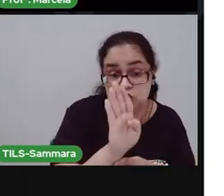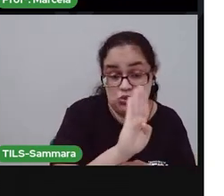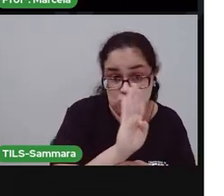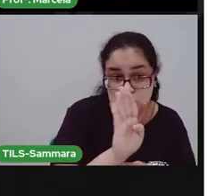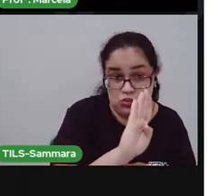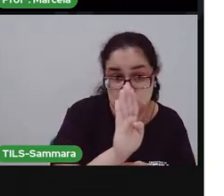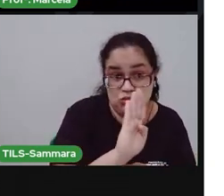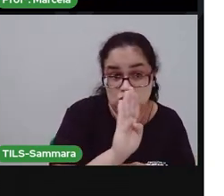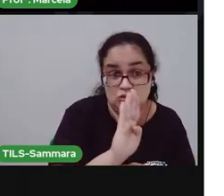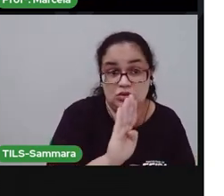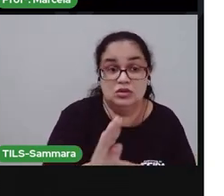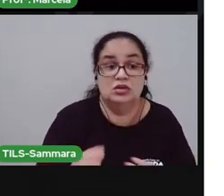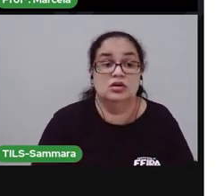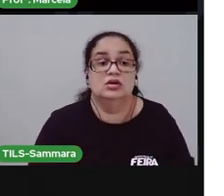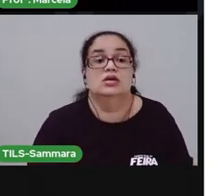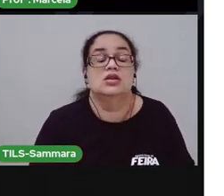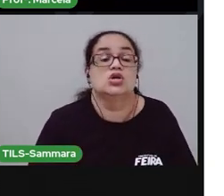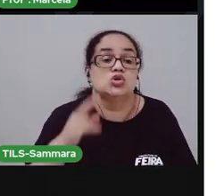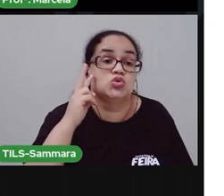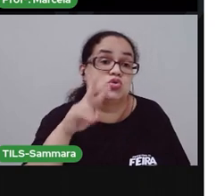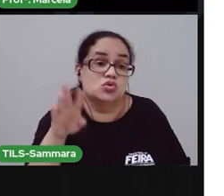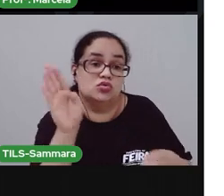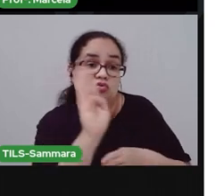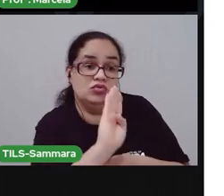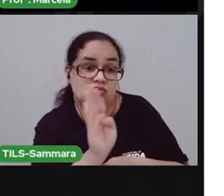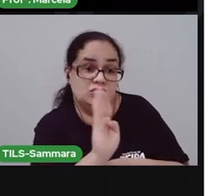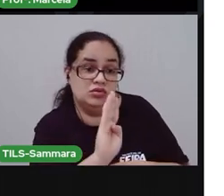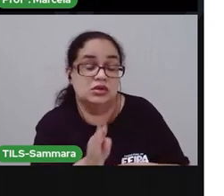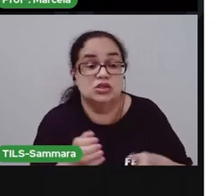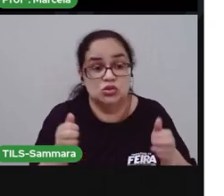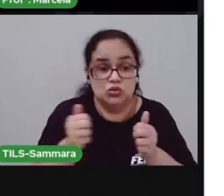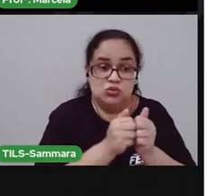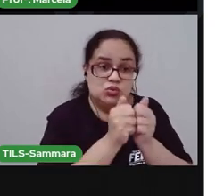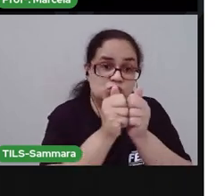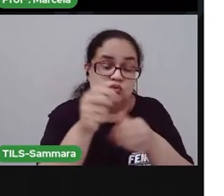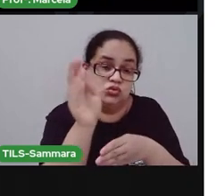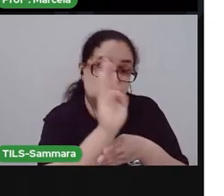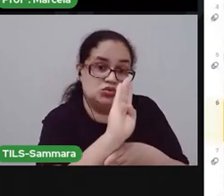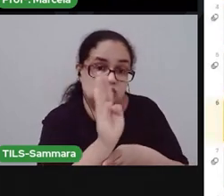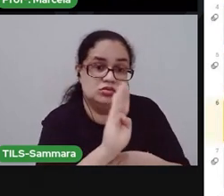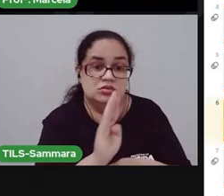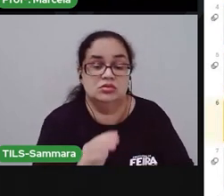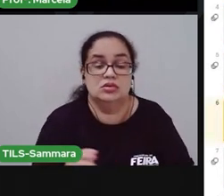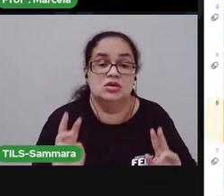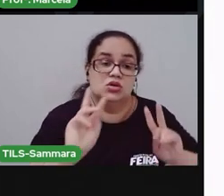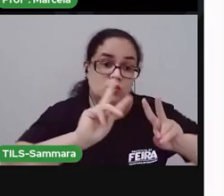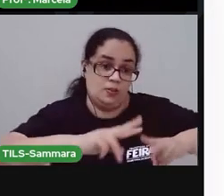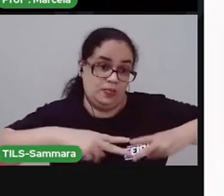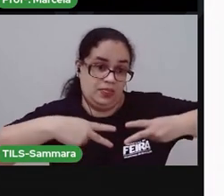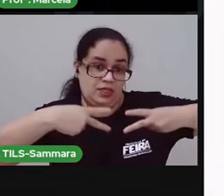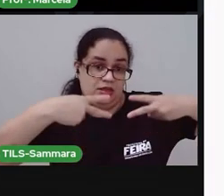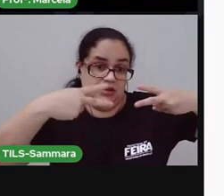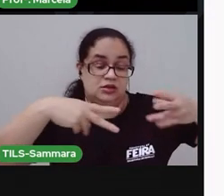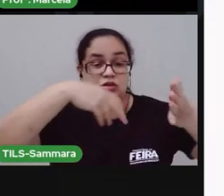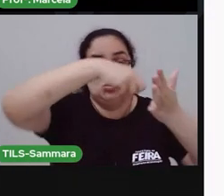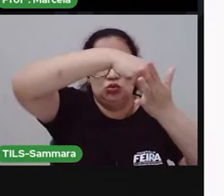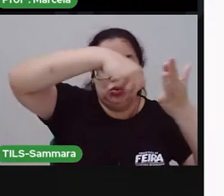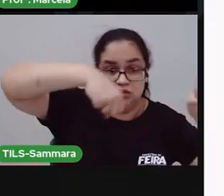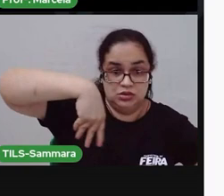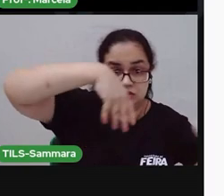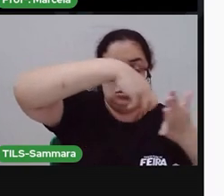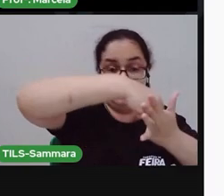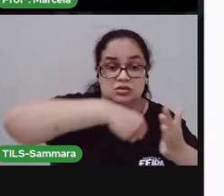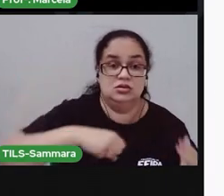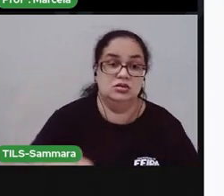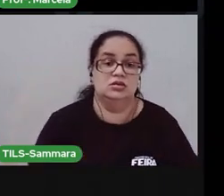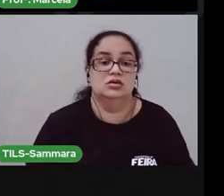Eu não vou recitar. A gente vai ver ela em um vídeo. Acompanhe esse vídeo. O link tá aí na atividade de vocês. No